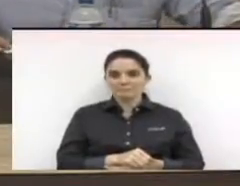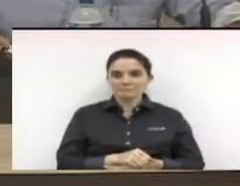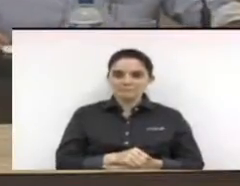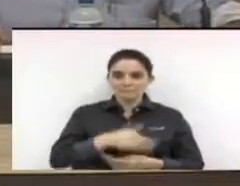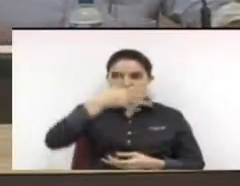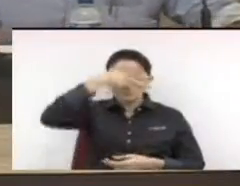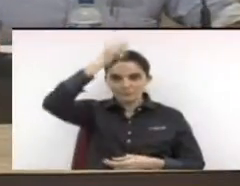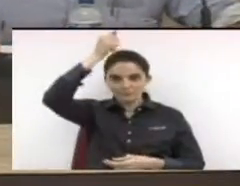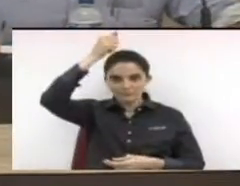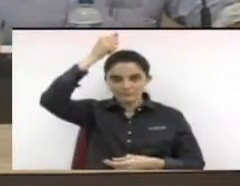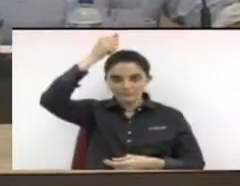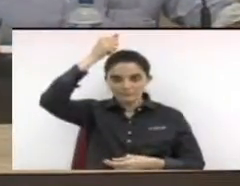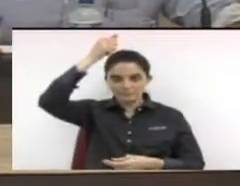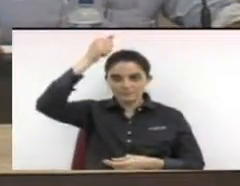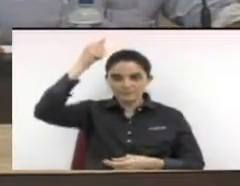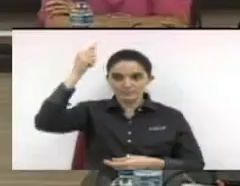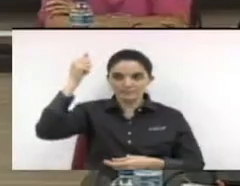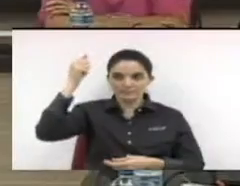antônio franco